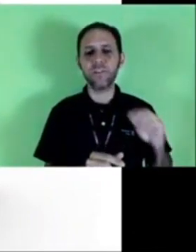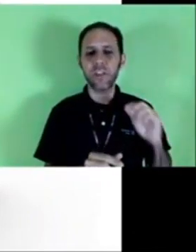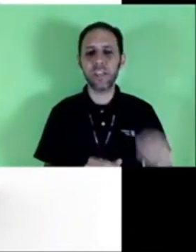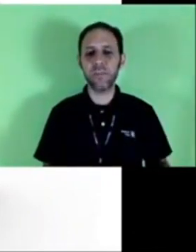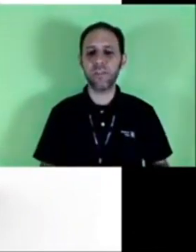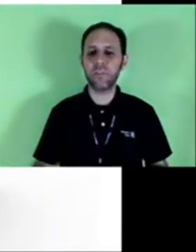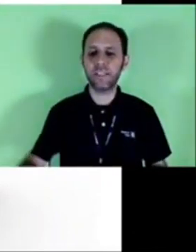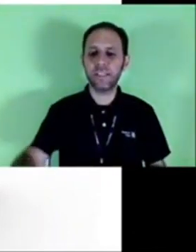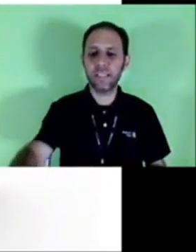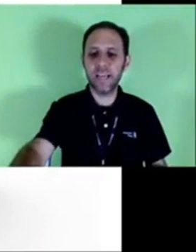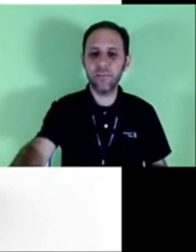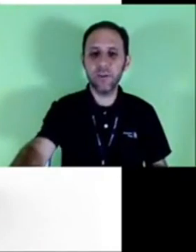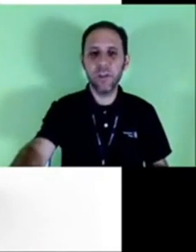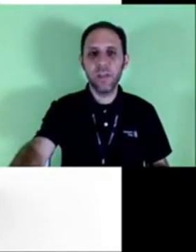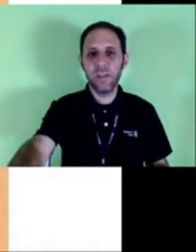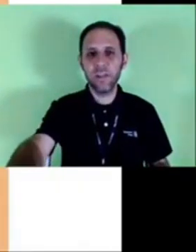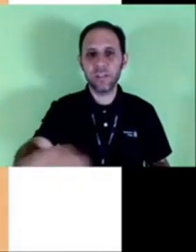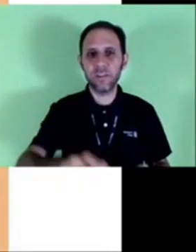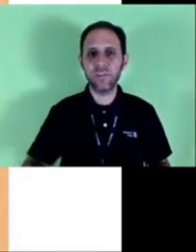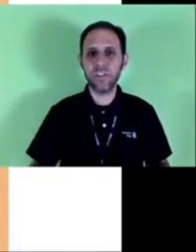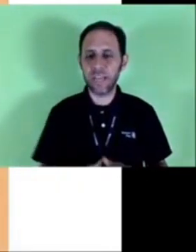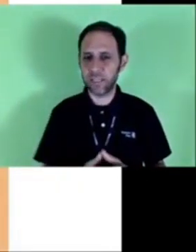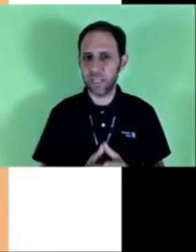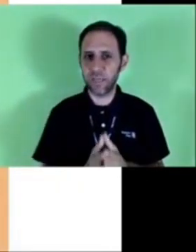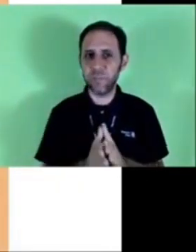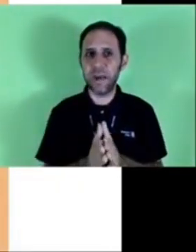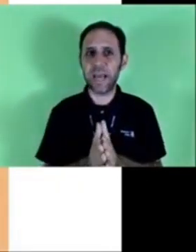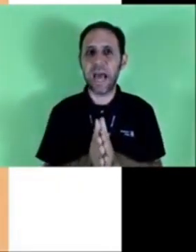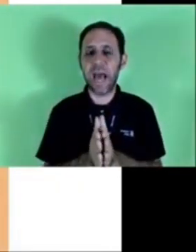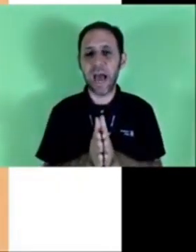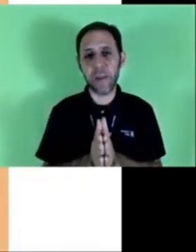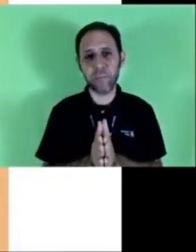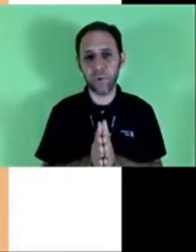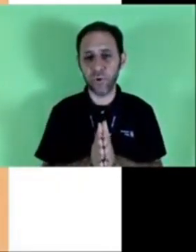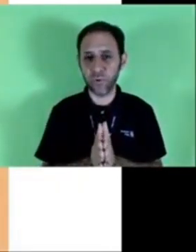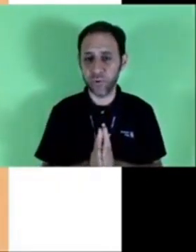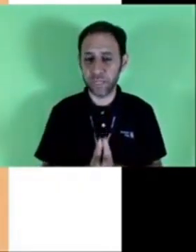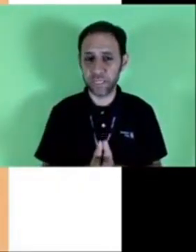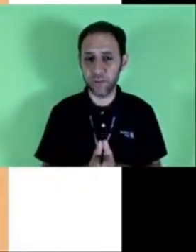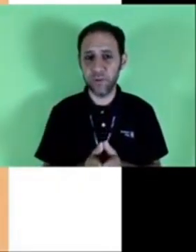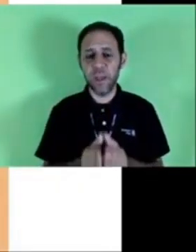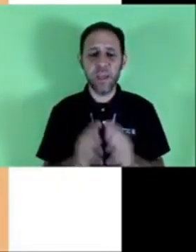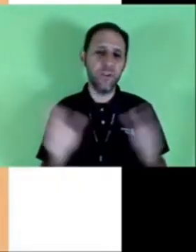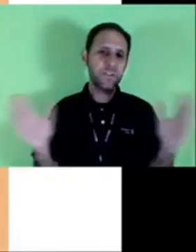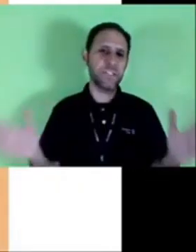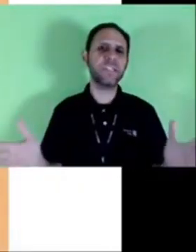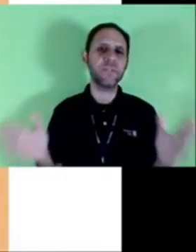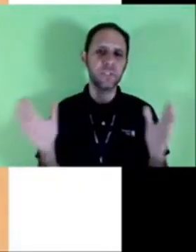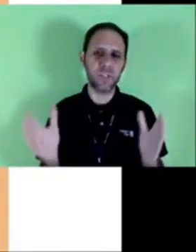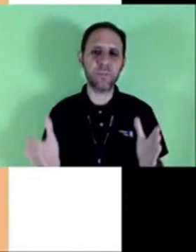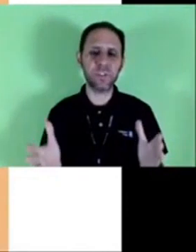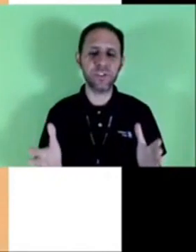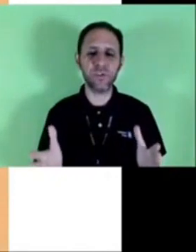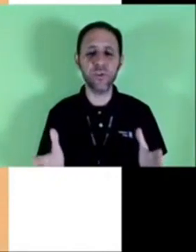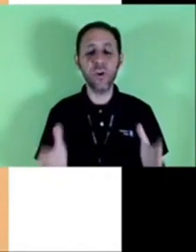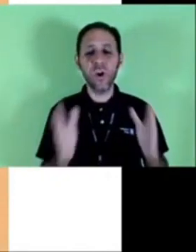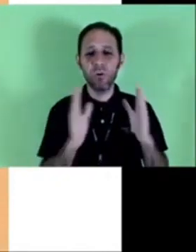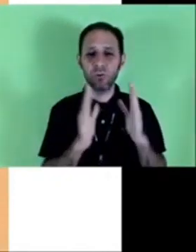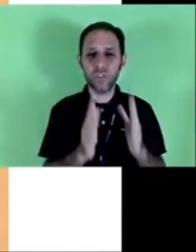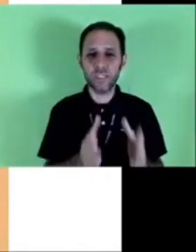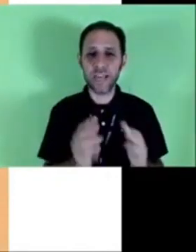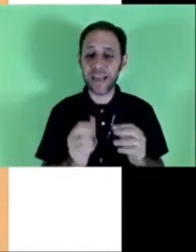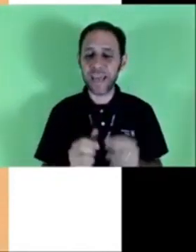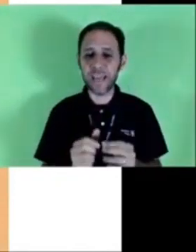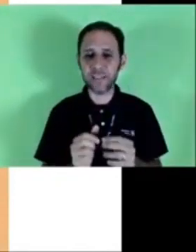Procuração, aviso, requerimento e atestado. E nós vamos direto aqui para a procuração. Eu não sei se você já precisou